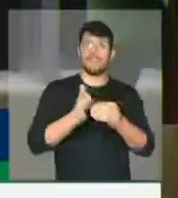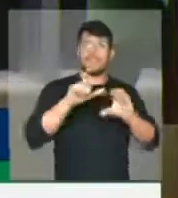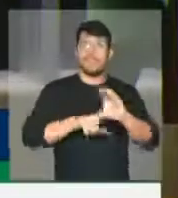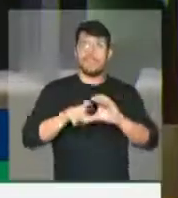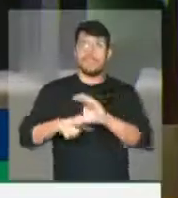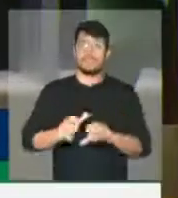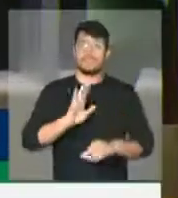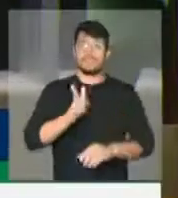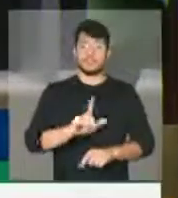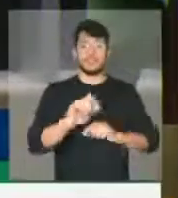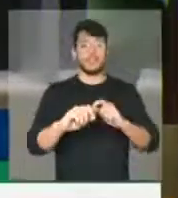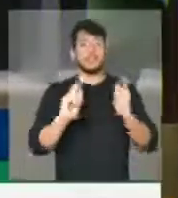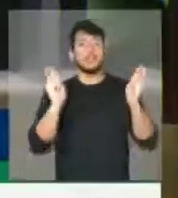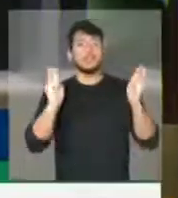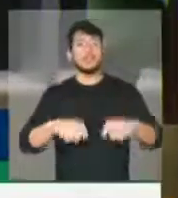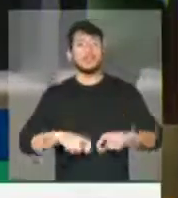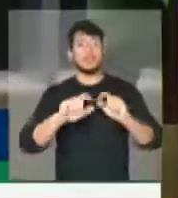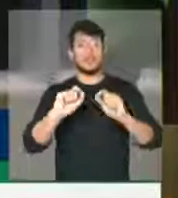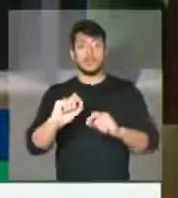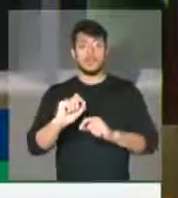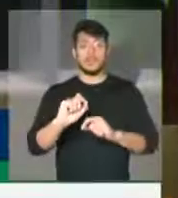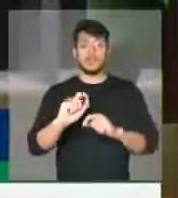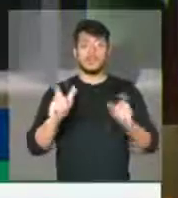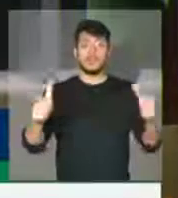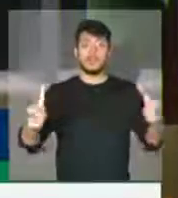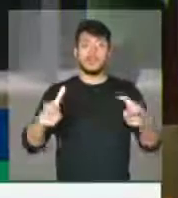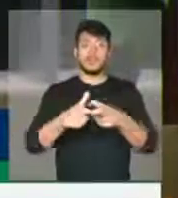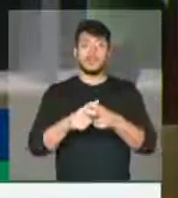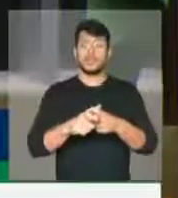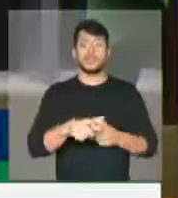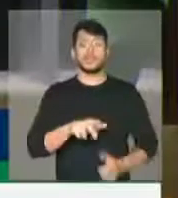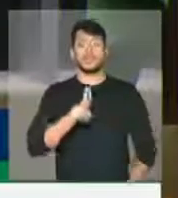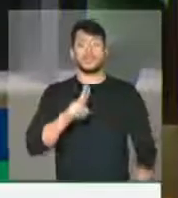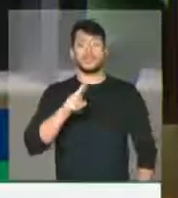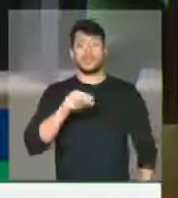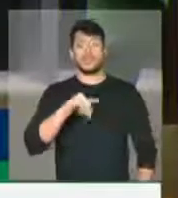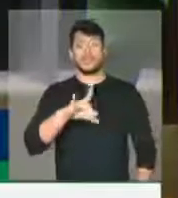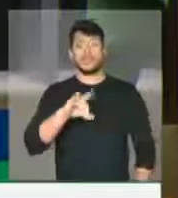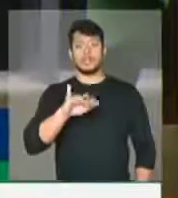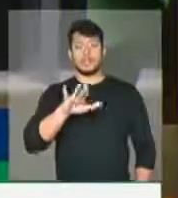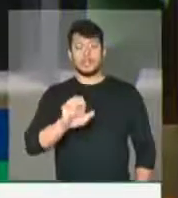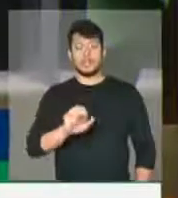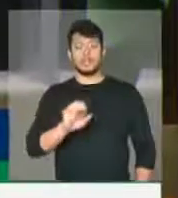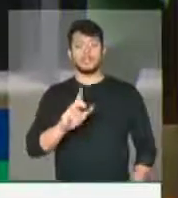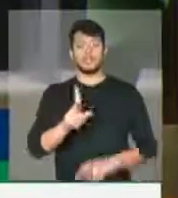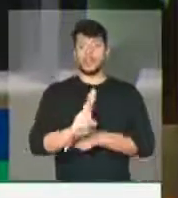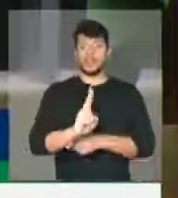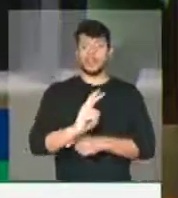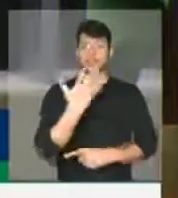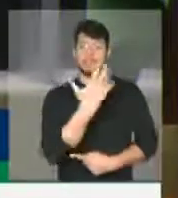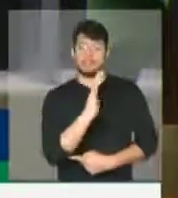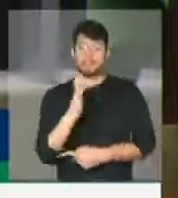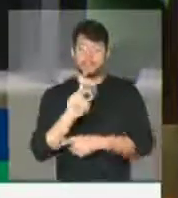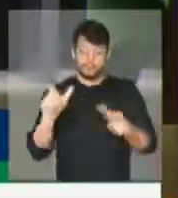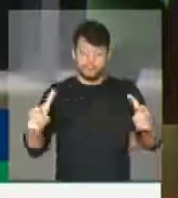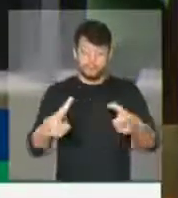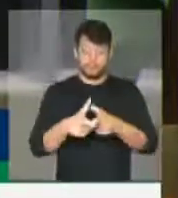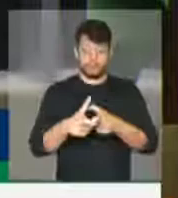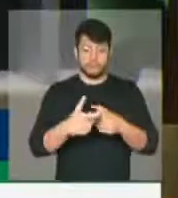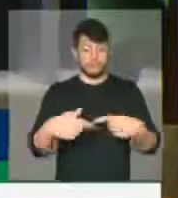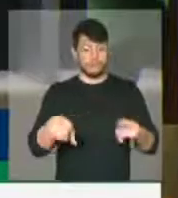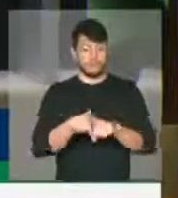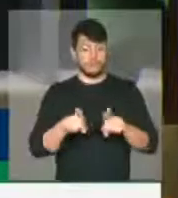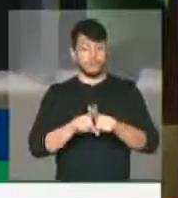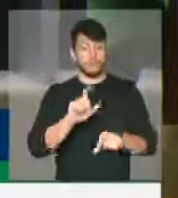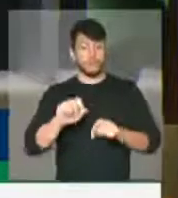redução de unidades de conservação por medida provisória e também um segundo, alterando de maneira muito profunda o Código Florestal.